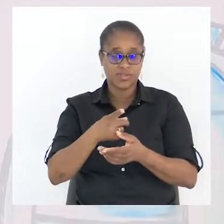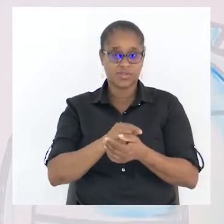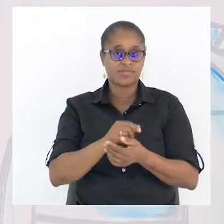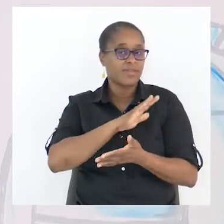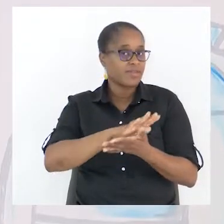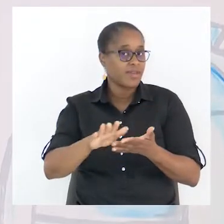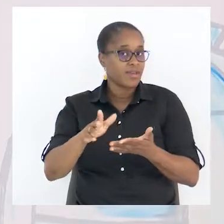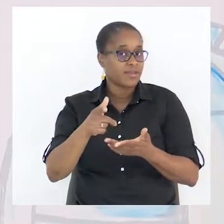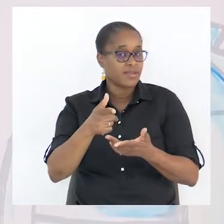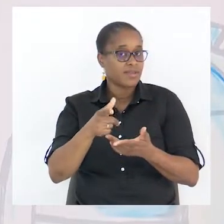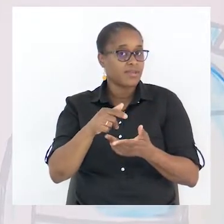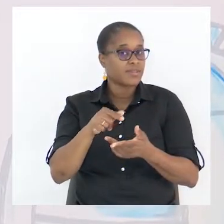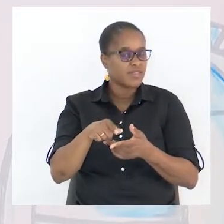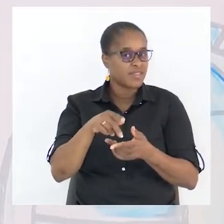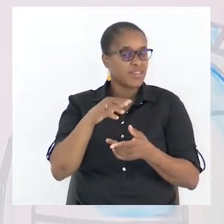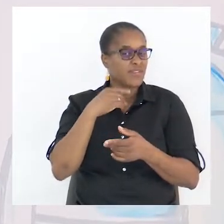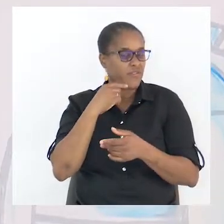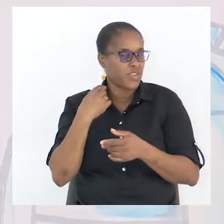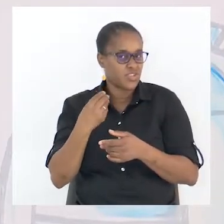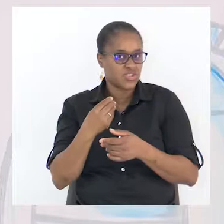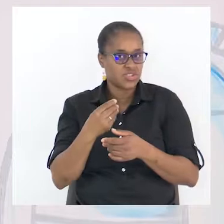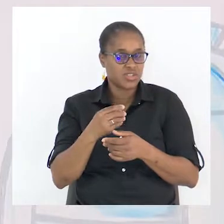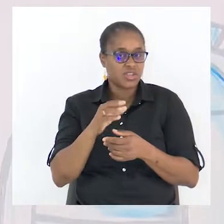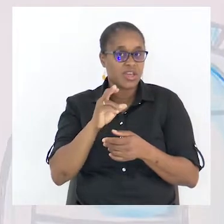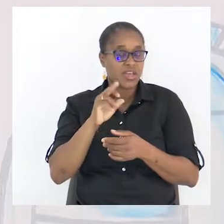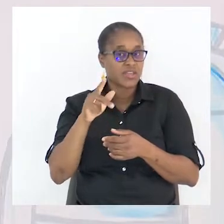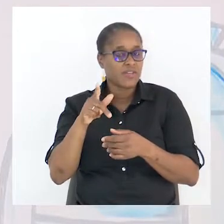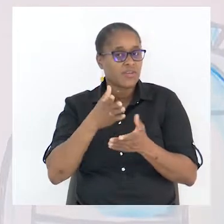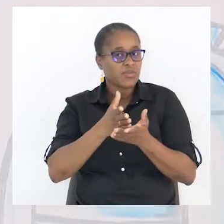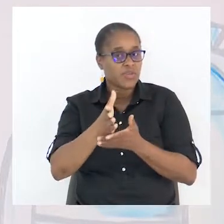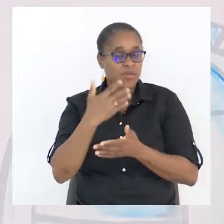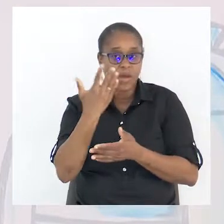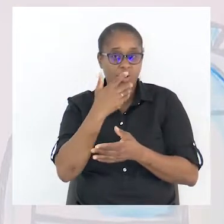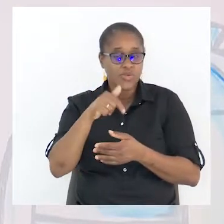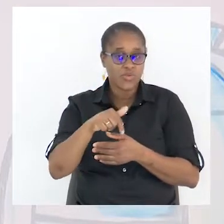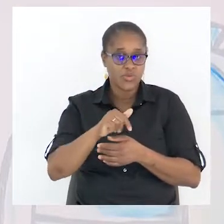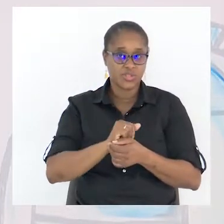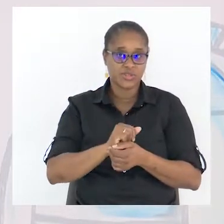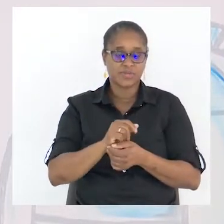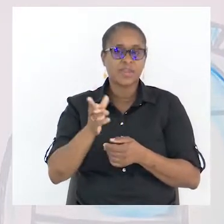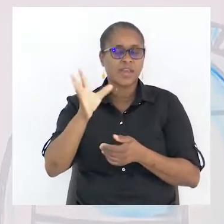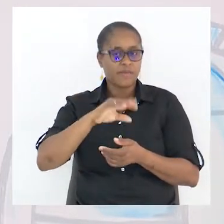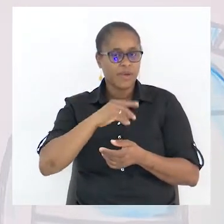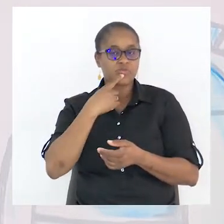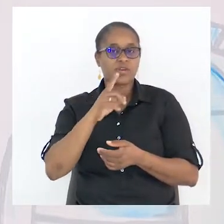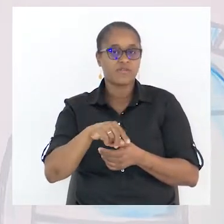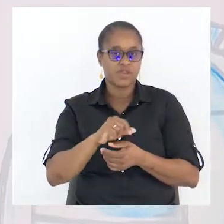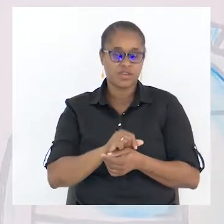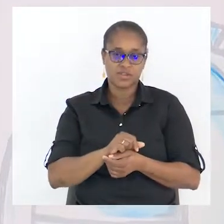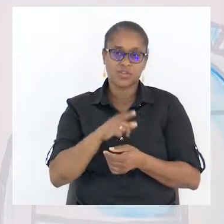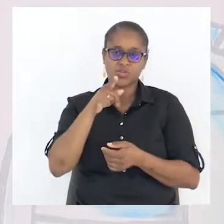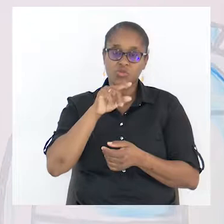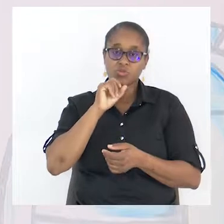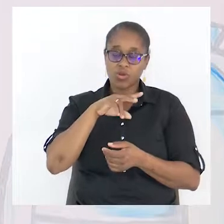Nada de artimeis. Então, vamos em frente. Para a aula de hoje, mais uma vez, tu podes